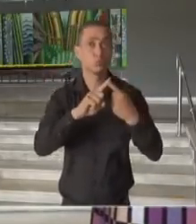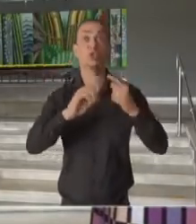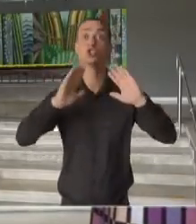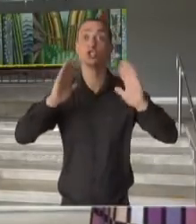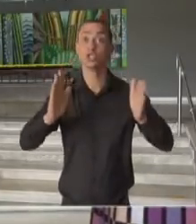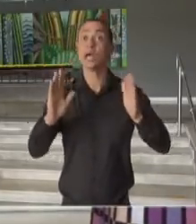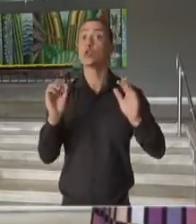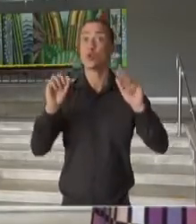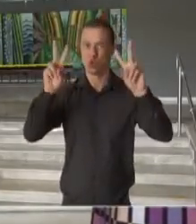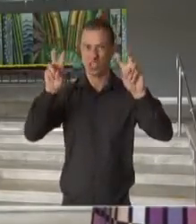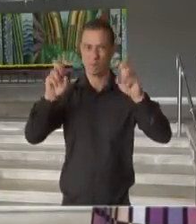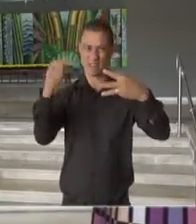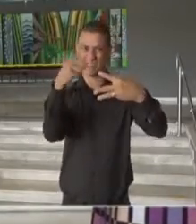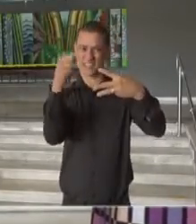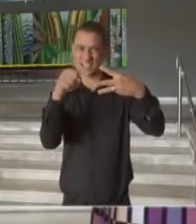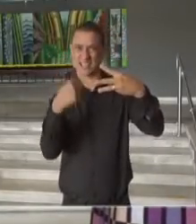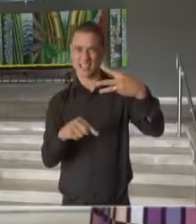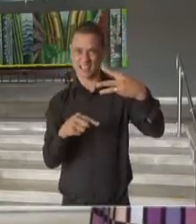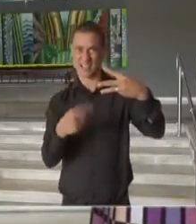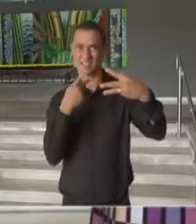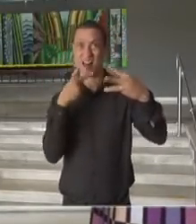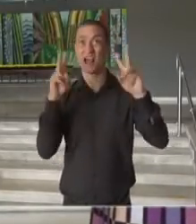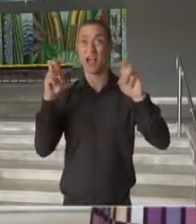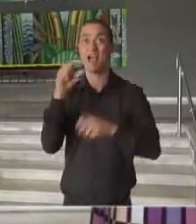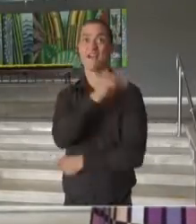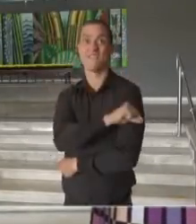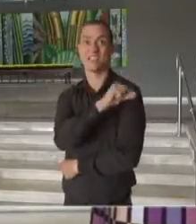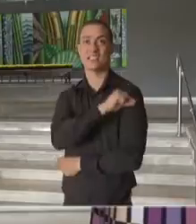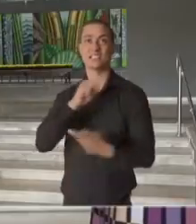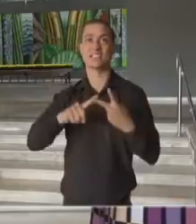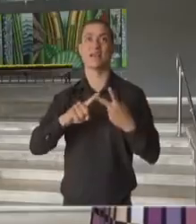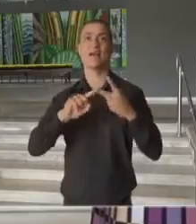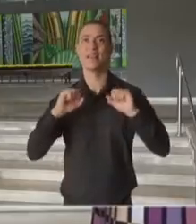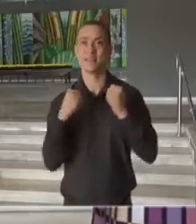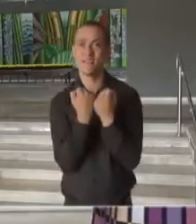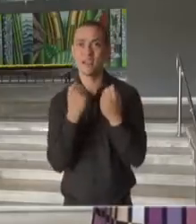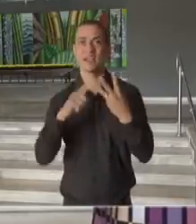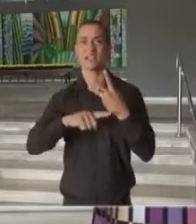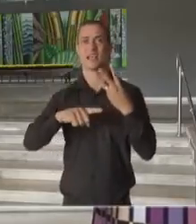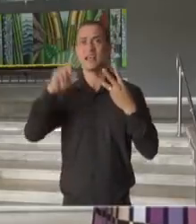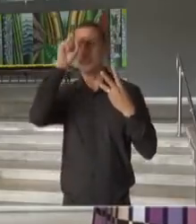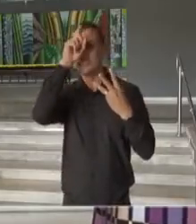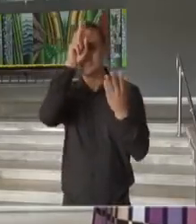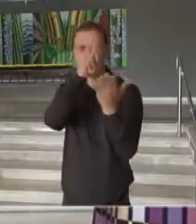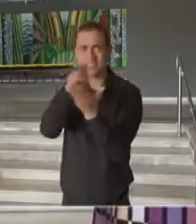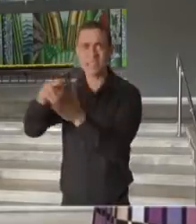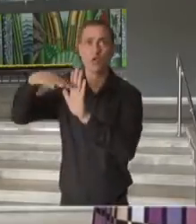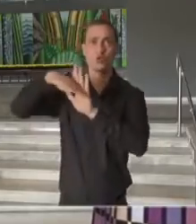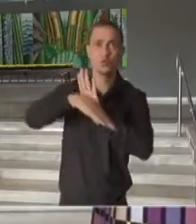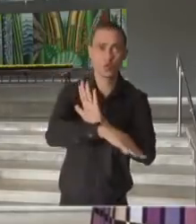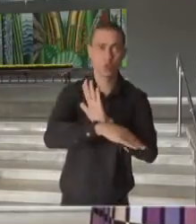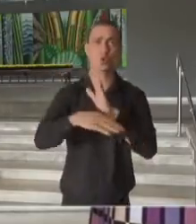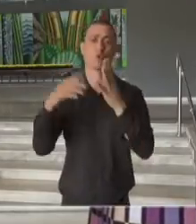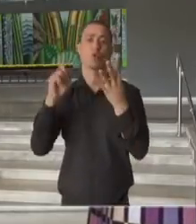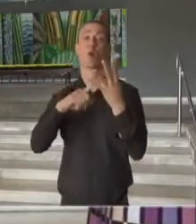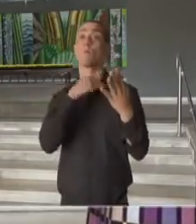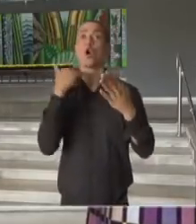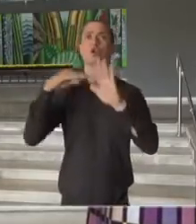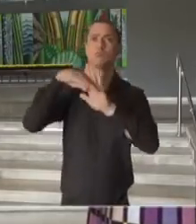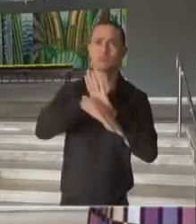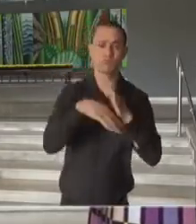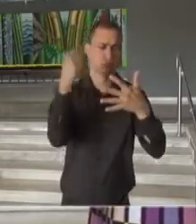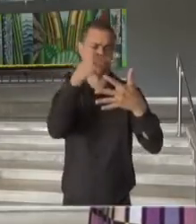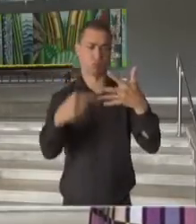sobre os três temas de vacinação, imunização, queda de internações, queda de óbitos,